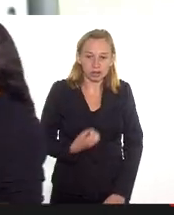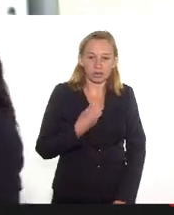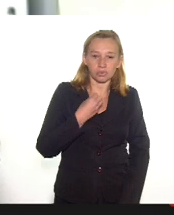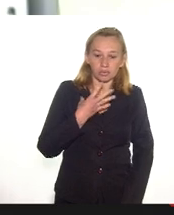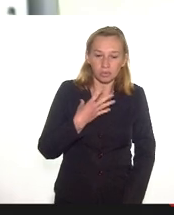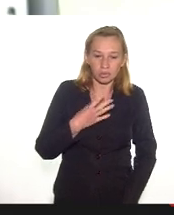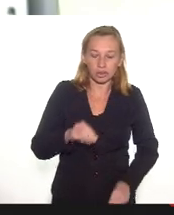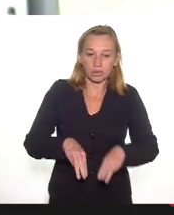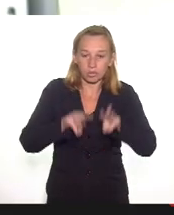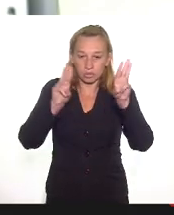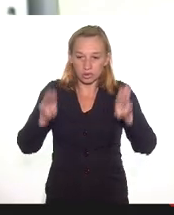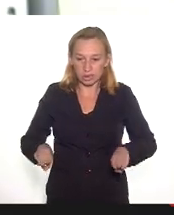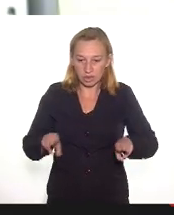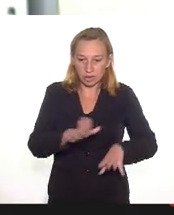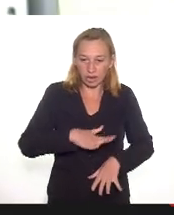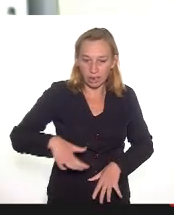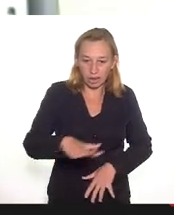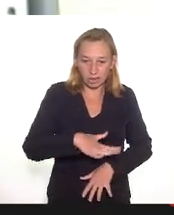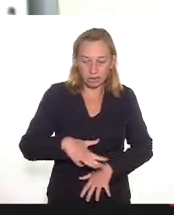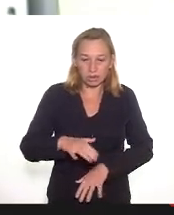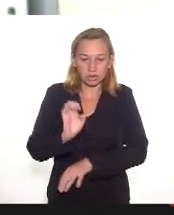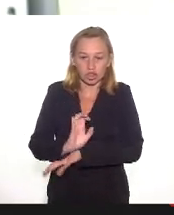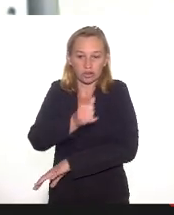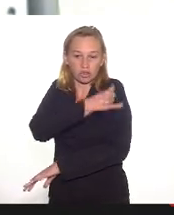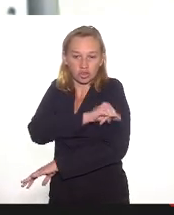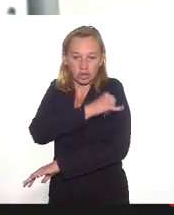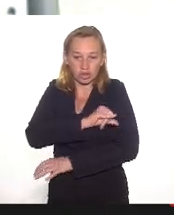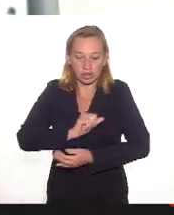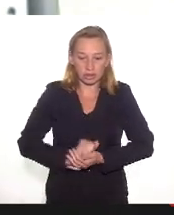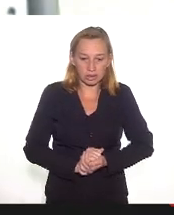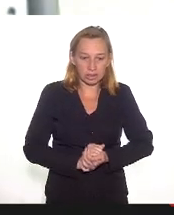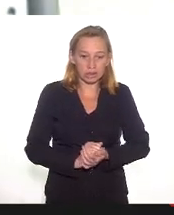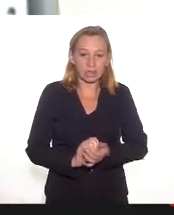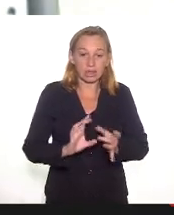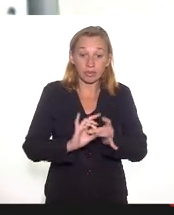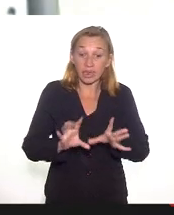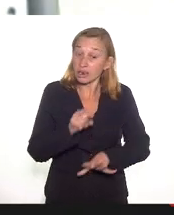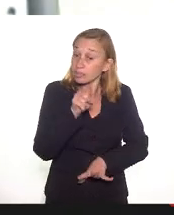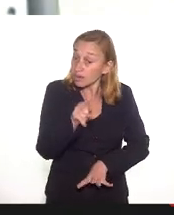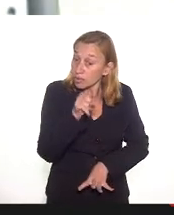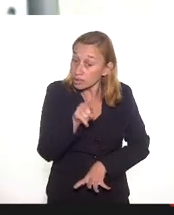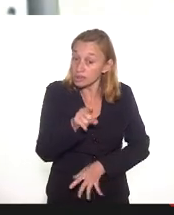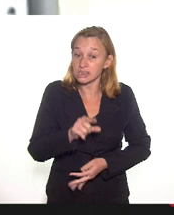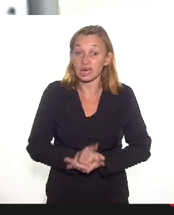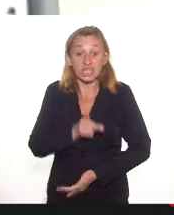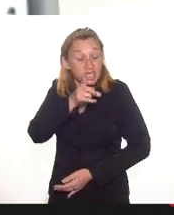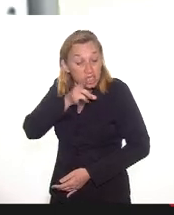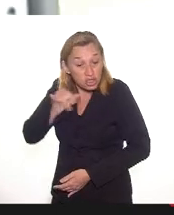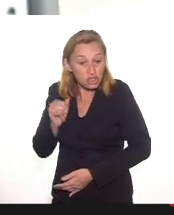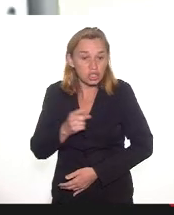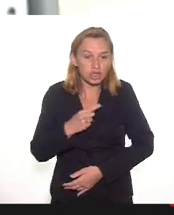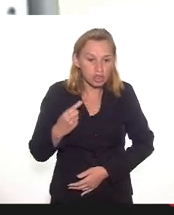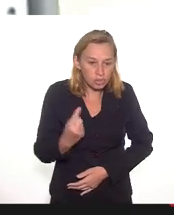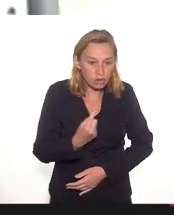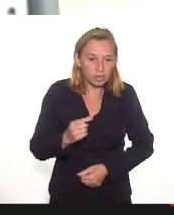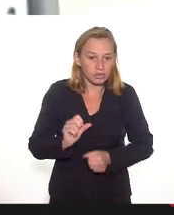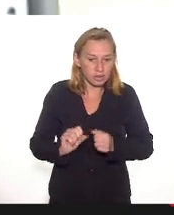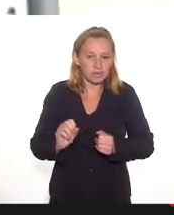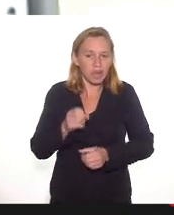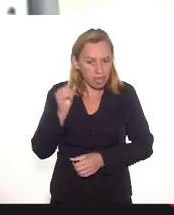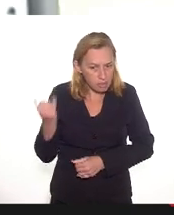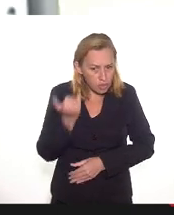de museologia social do estado do Rio de Janeiro disponibilizasse para você esse diagnóstico feito. seria